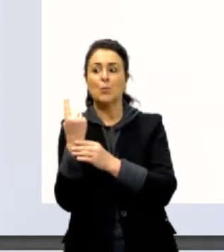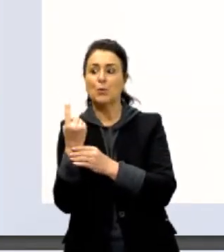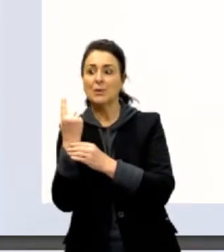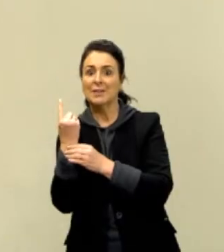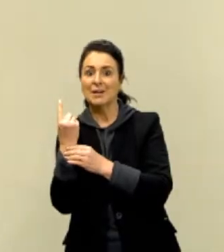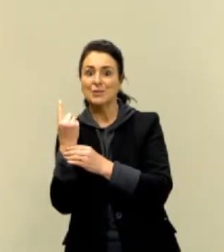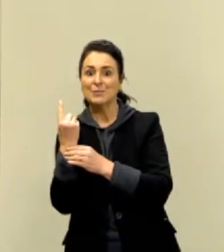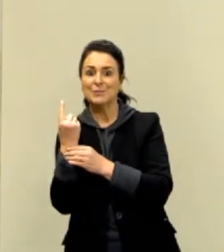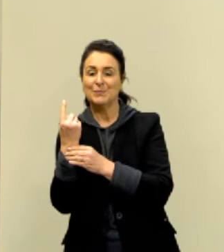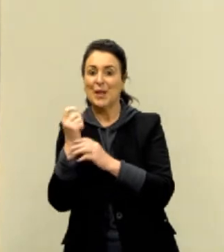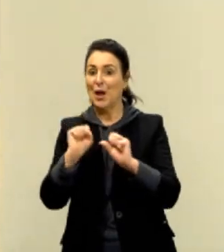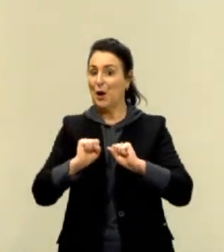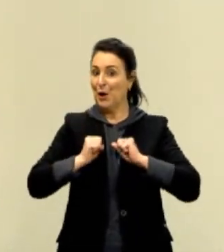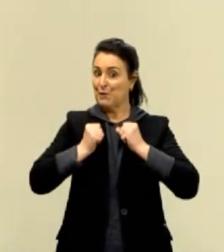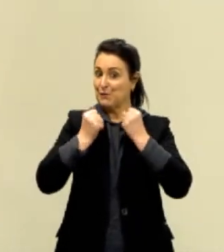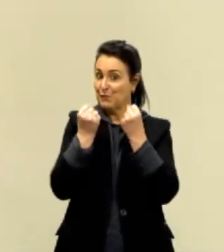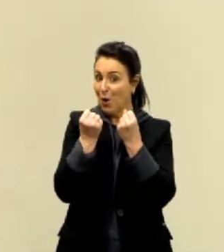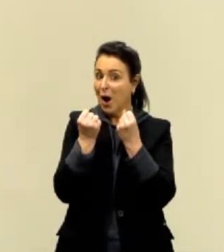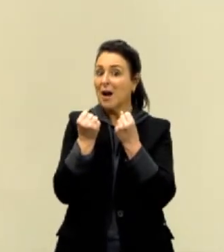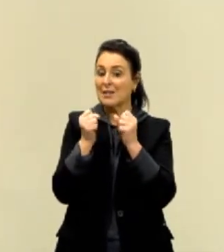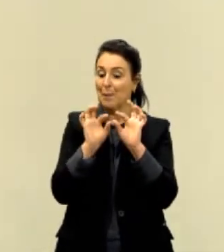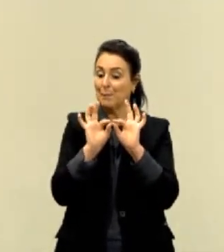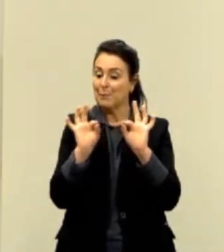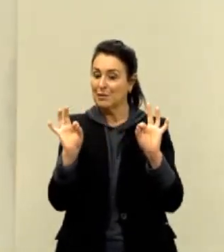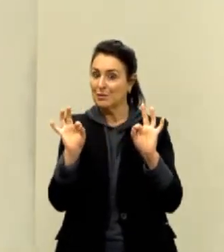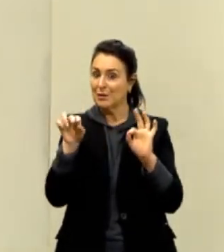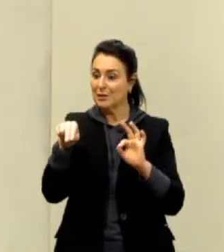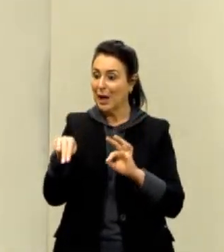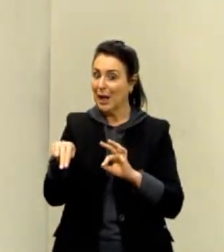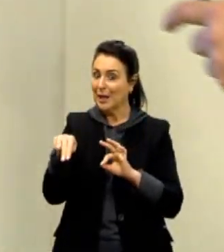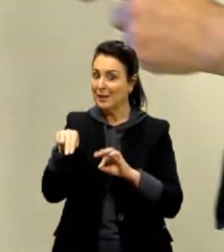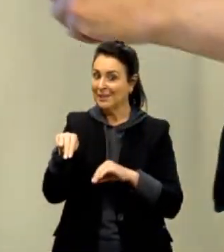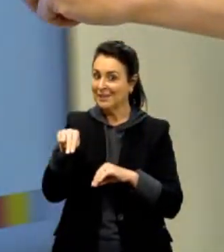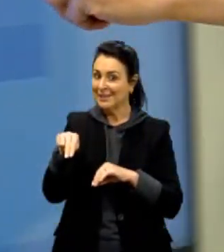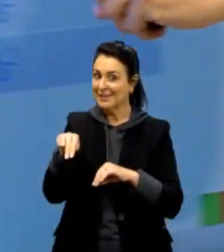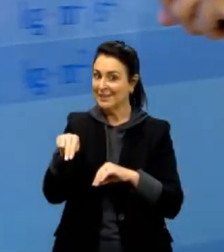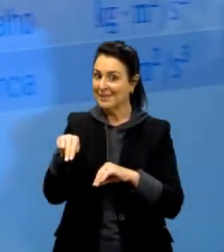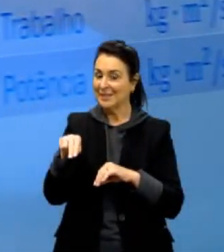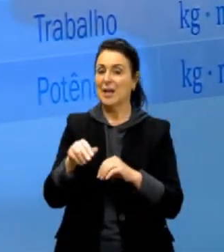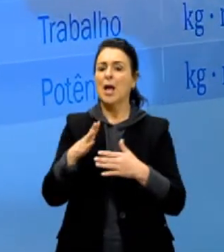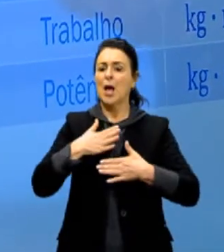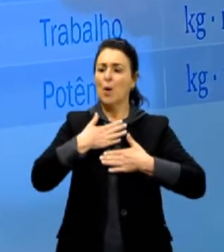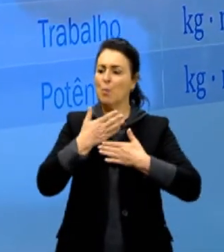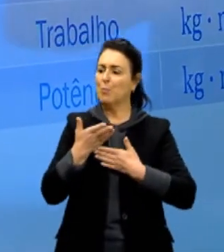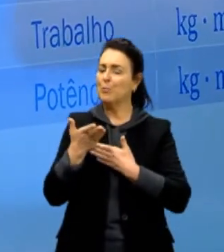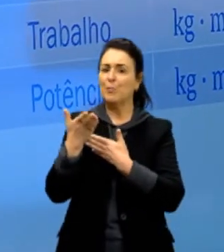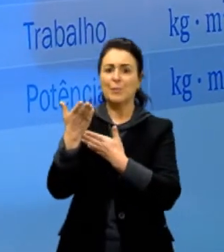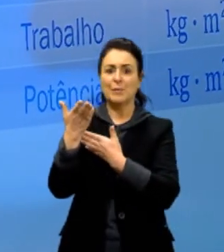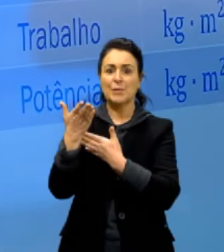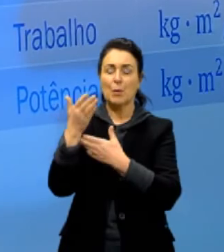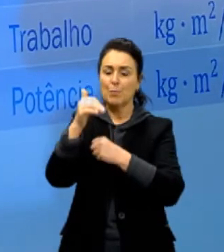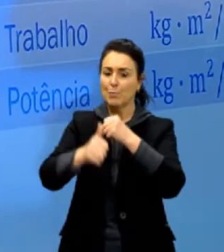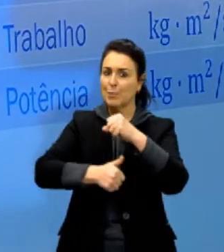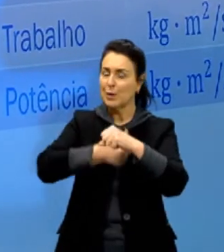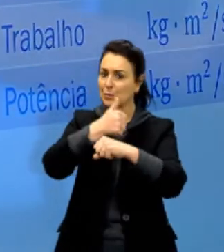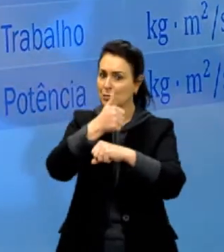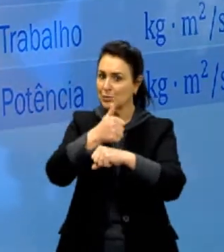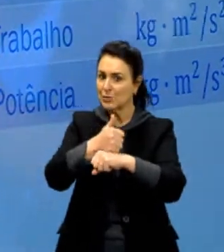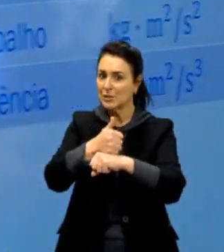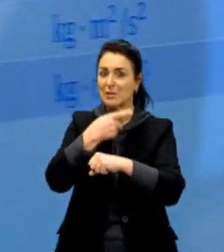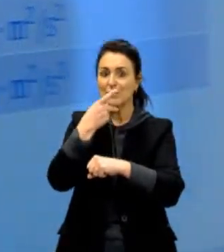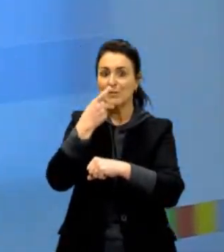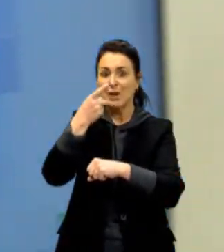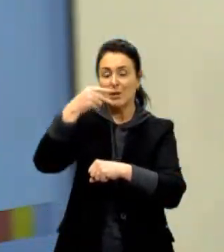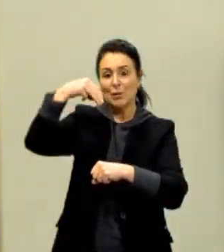conhece. Força medida em Newton. É uma homenagem, então, para substituir isso aqui tudo, eles chamam de Newton.